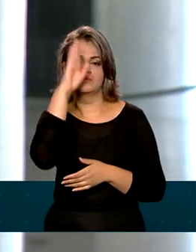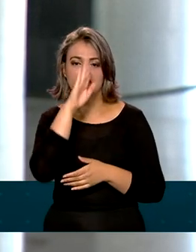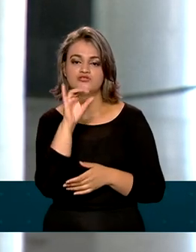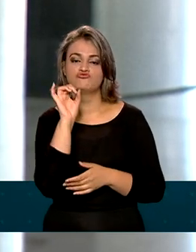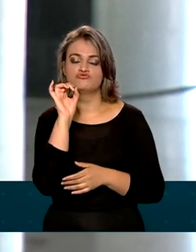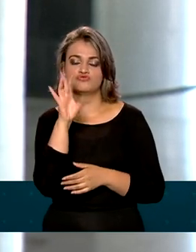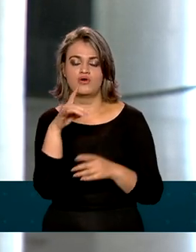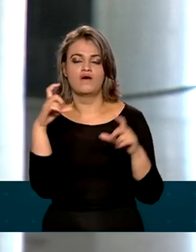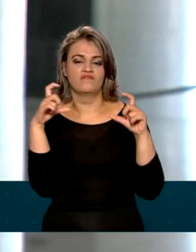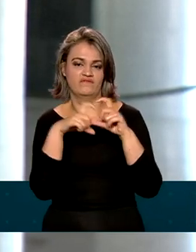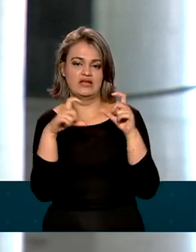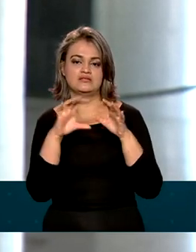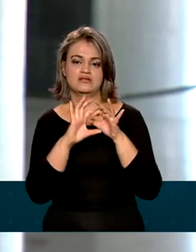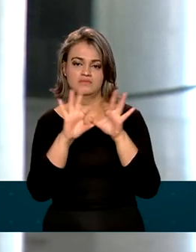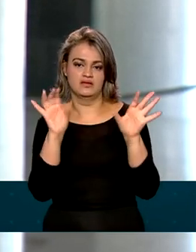só a Pfizer tem essa autorização. essa autorização.